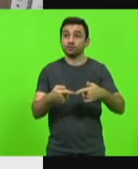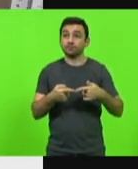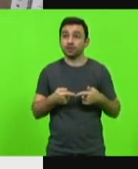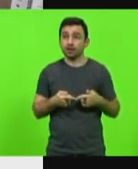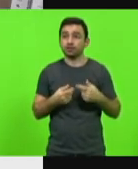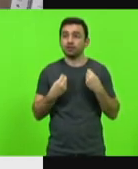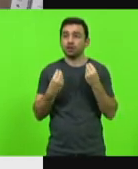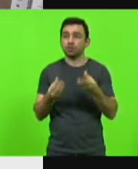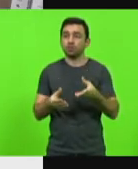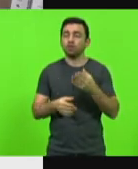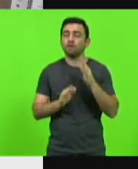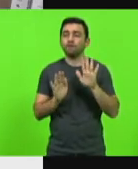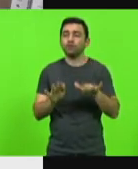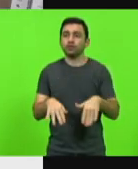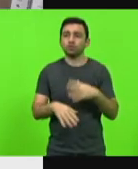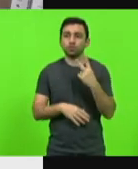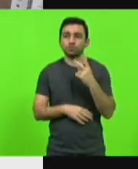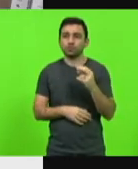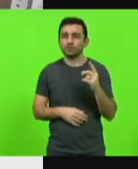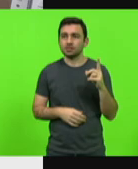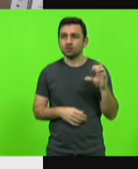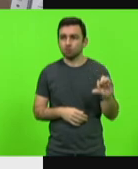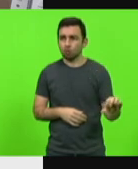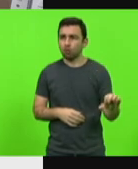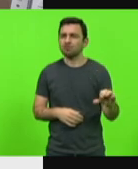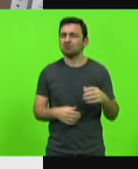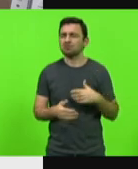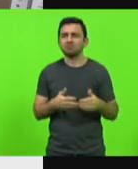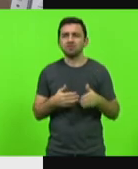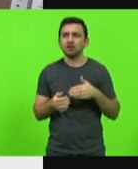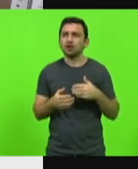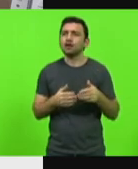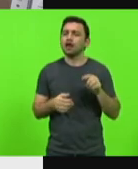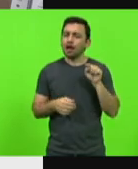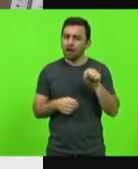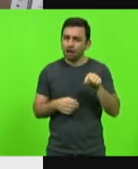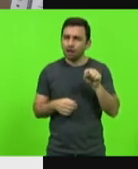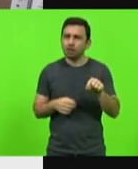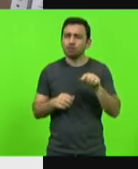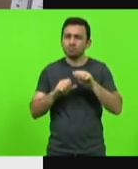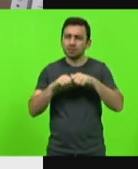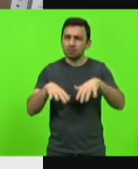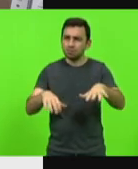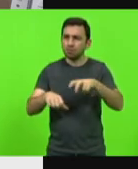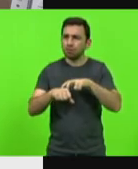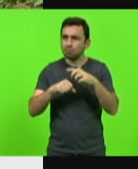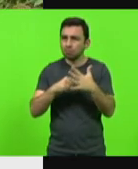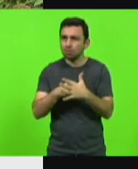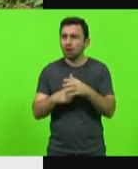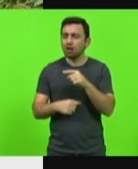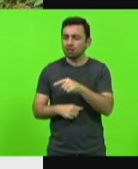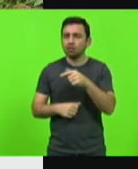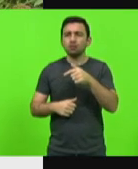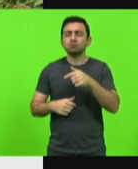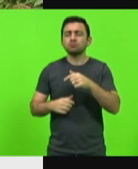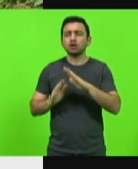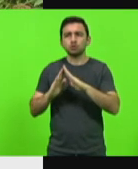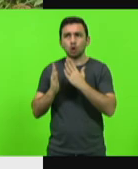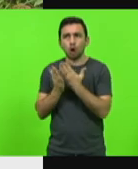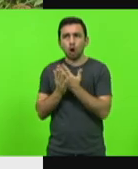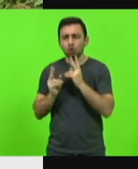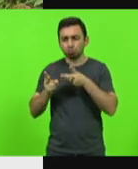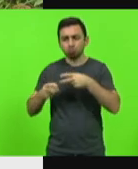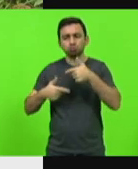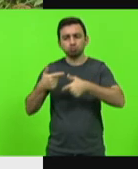2019 e, mesmo durante a pandemia, a comunidade escolar continuou com as atividades necessárias para